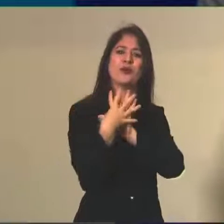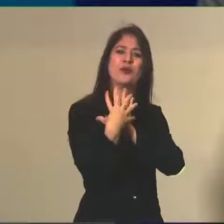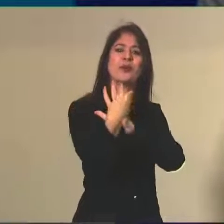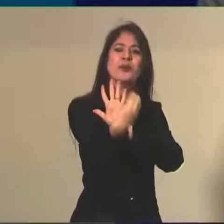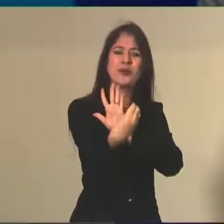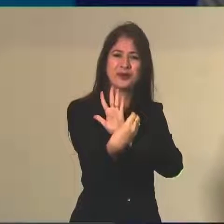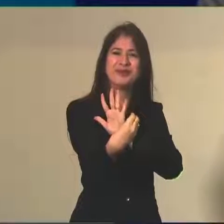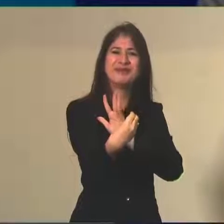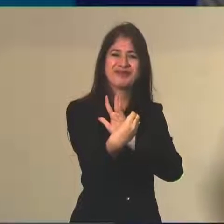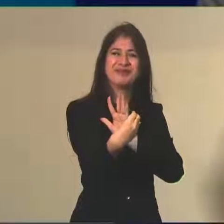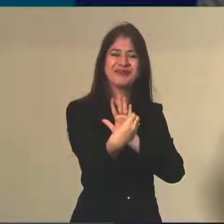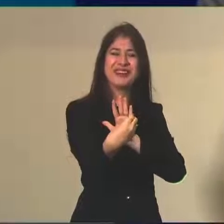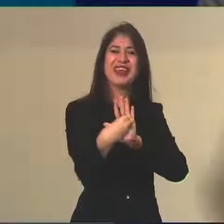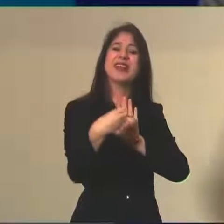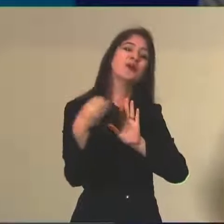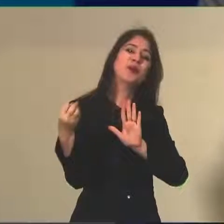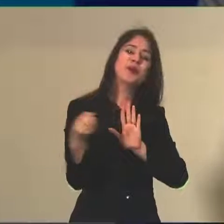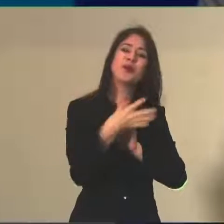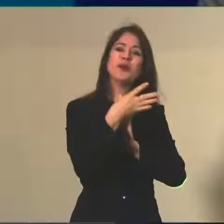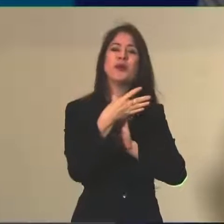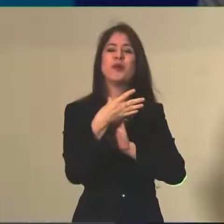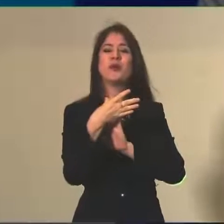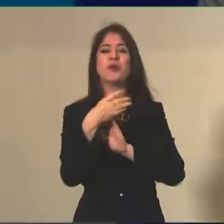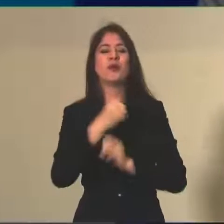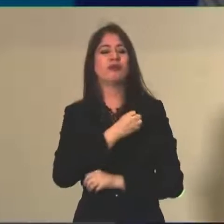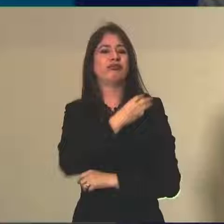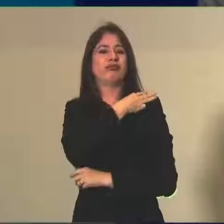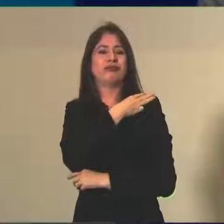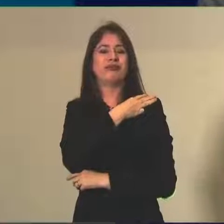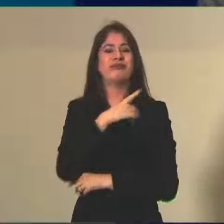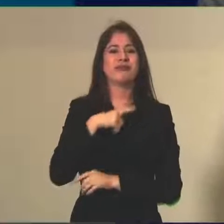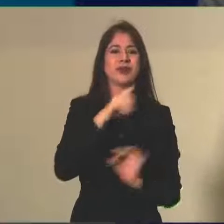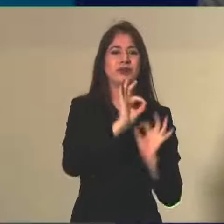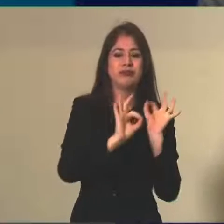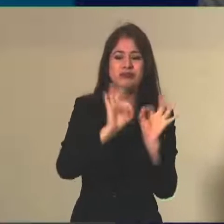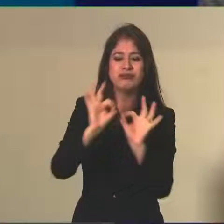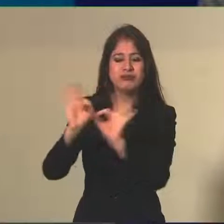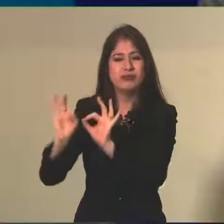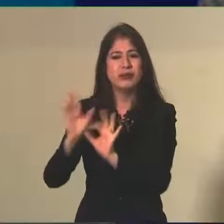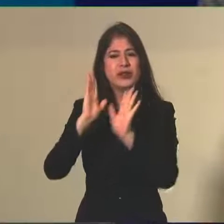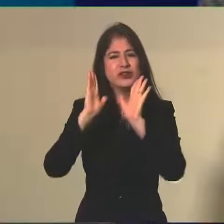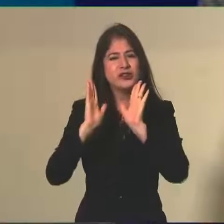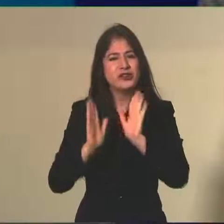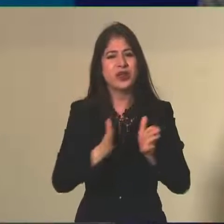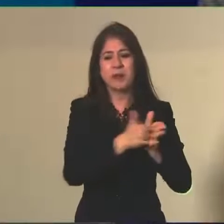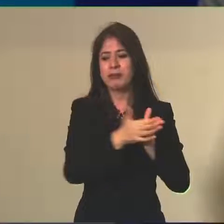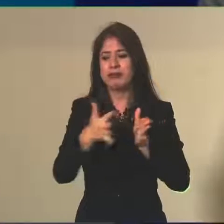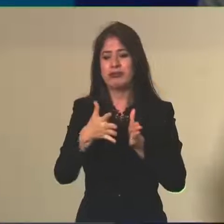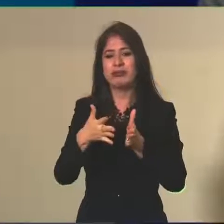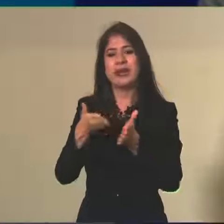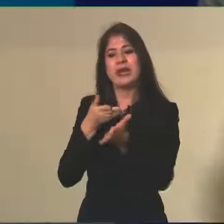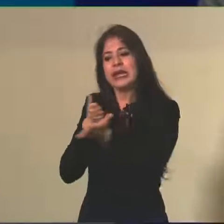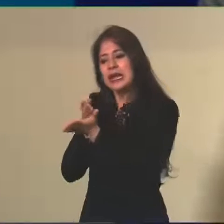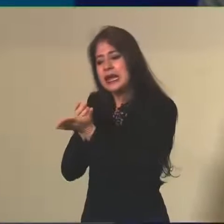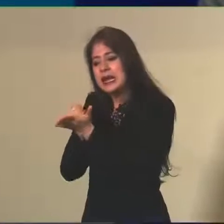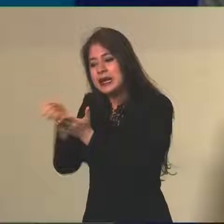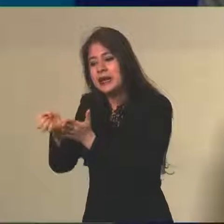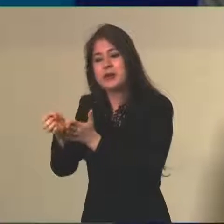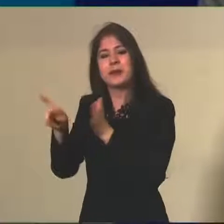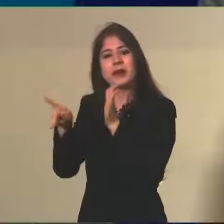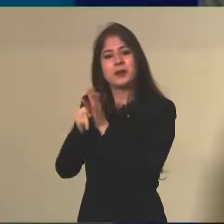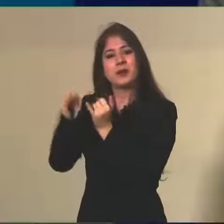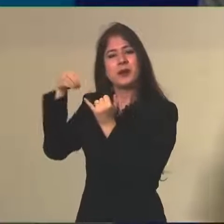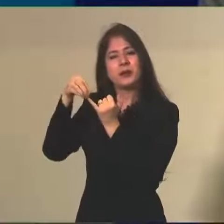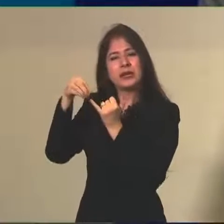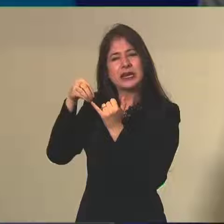reforma do ensino médio. Então, já foi feito um relatório final desse grupo de trabalho, isso já foi encaminhado ao INEP. O INEP já está trabalhando em cima desse